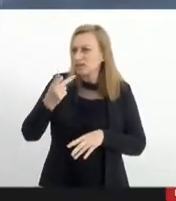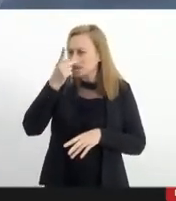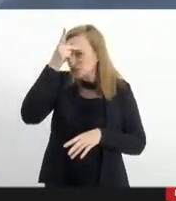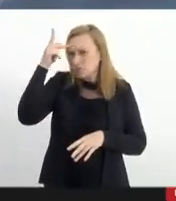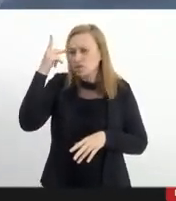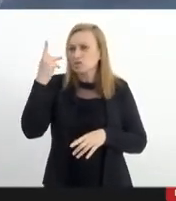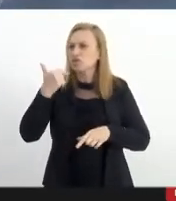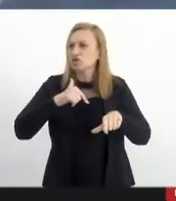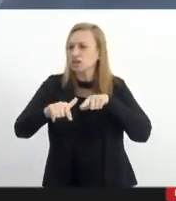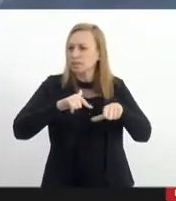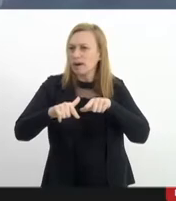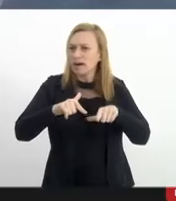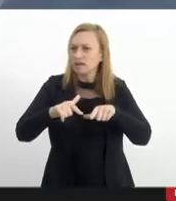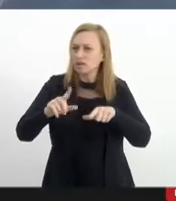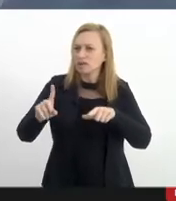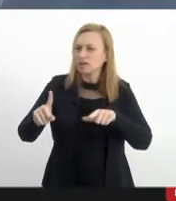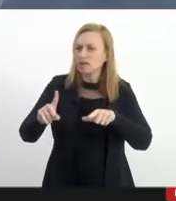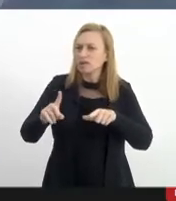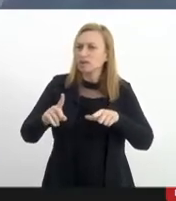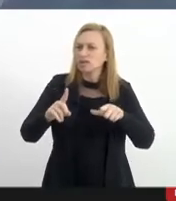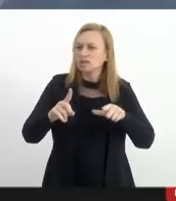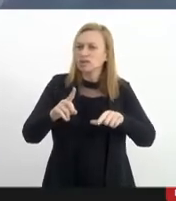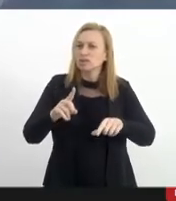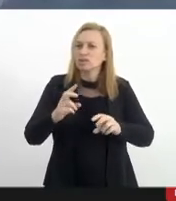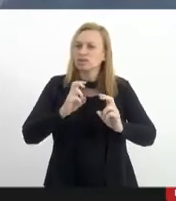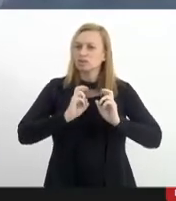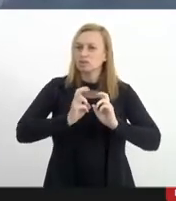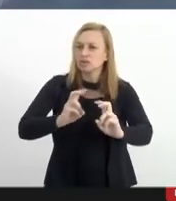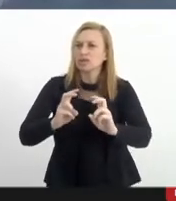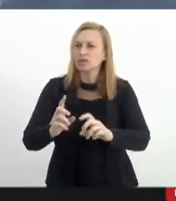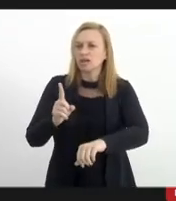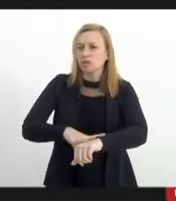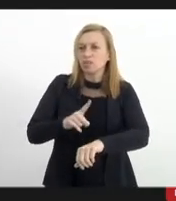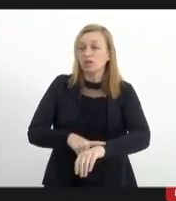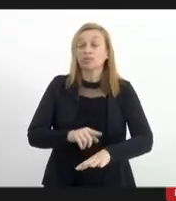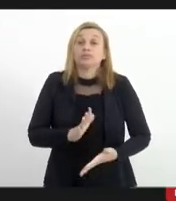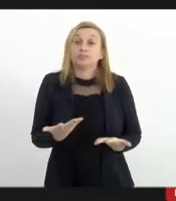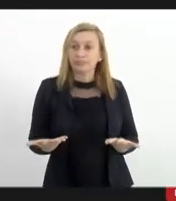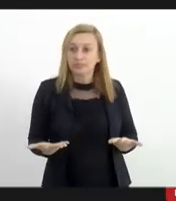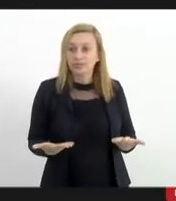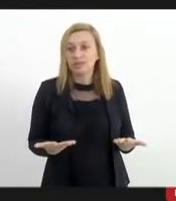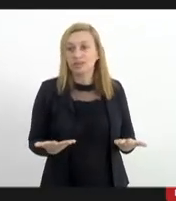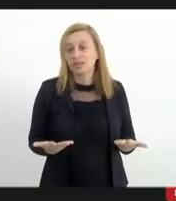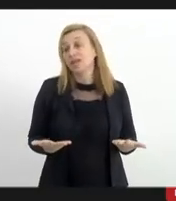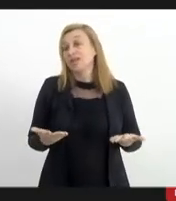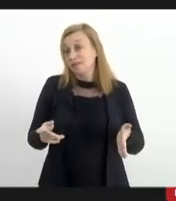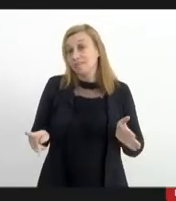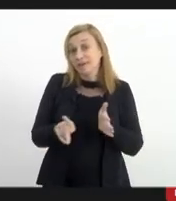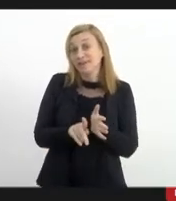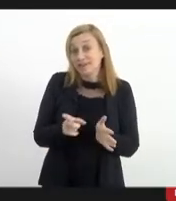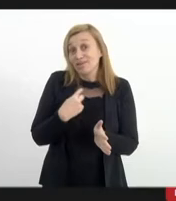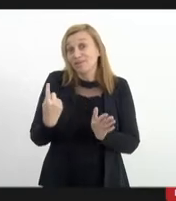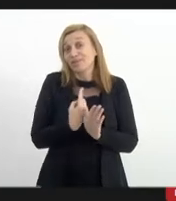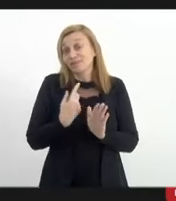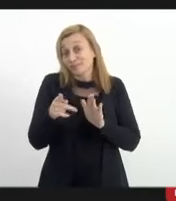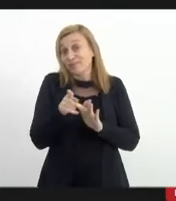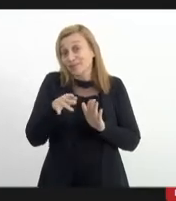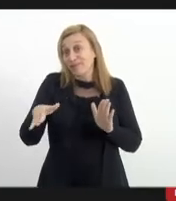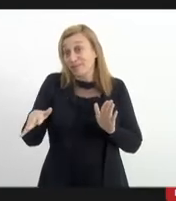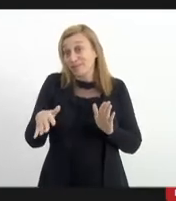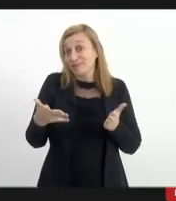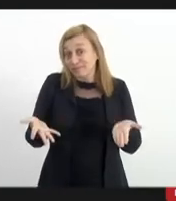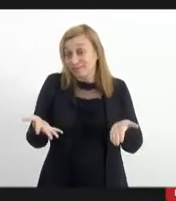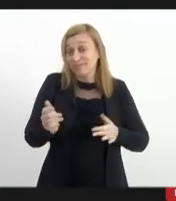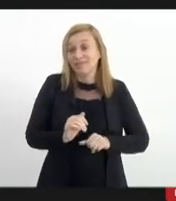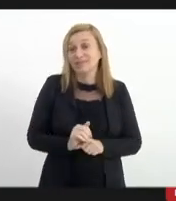trabalhadores que passavam pela linha ferra naquele momento? Tão logo, tão logo faz parte do nosso protocolo. Tão